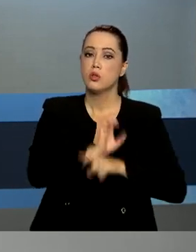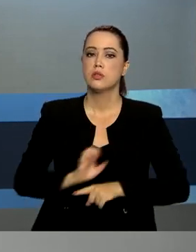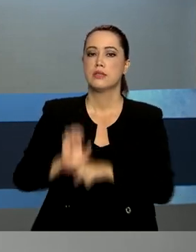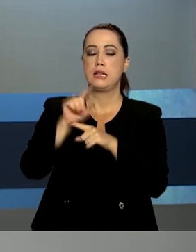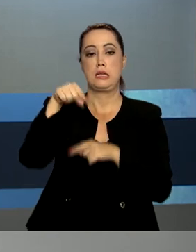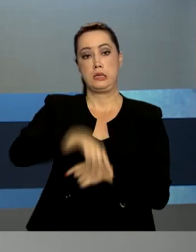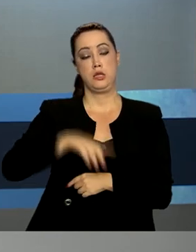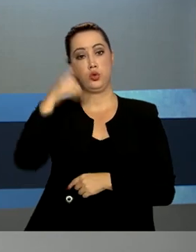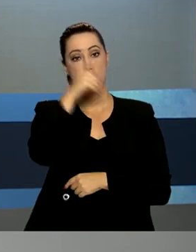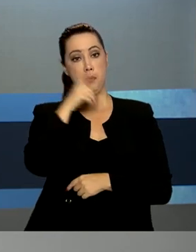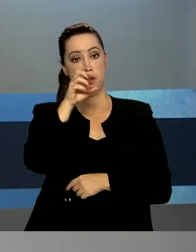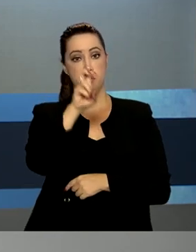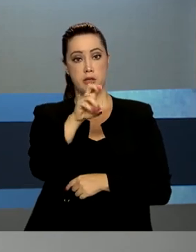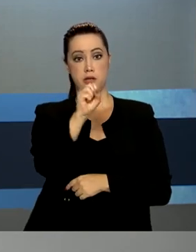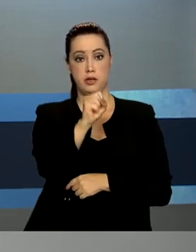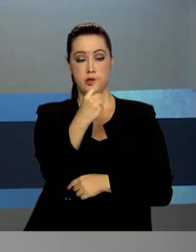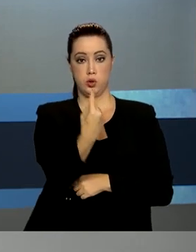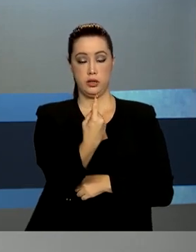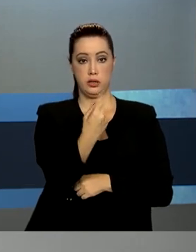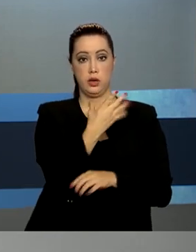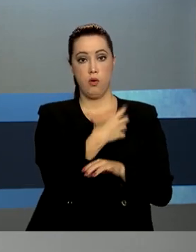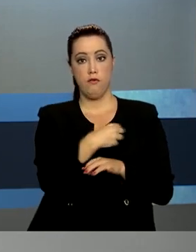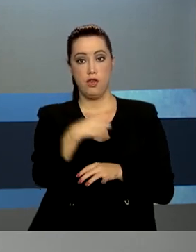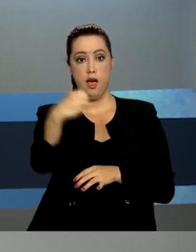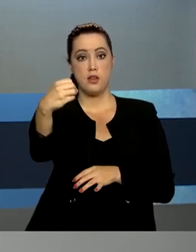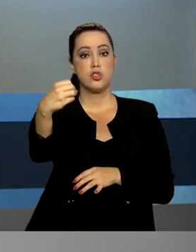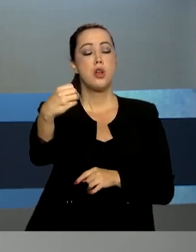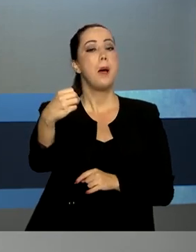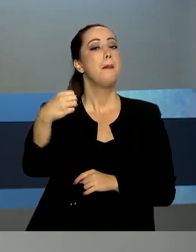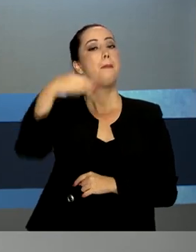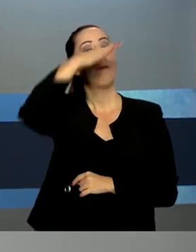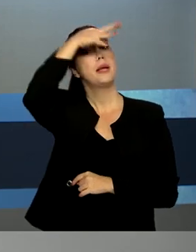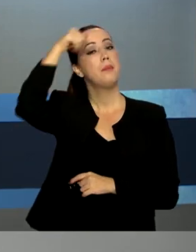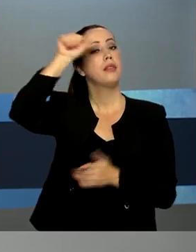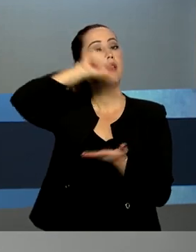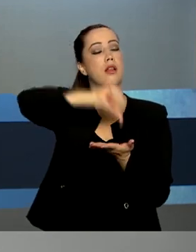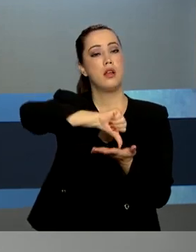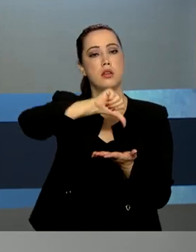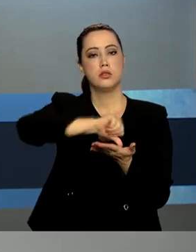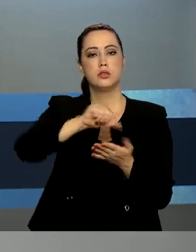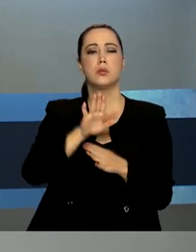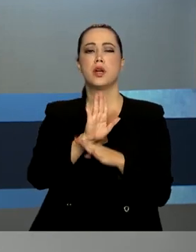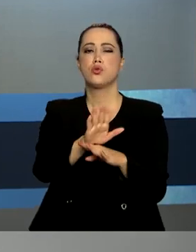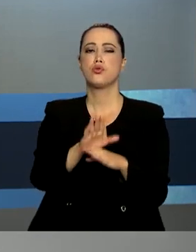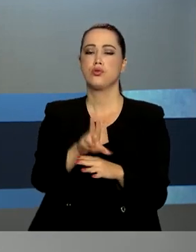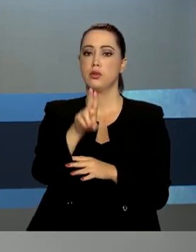581 profissionais vão para Manaus garantir o funcionamento imediato dos leitos de UTI.